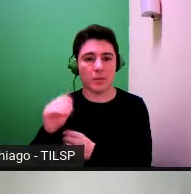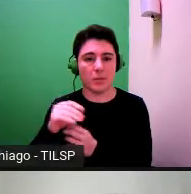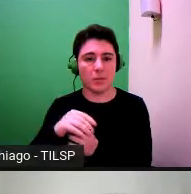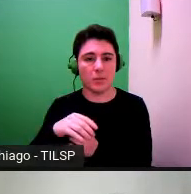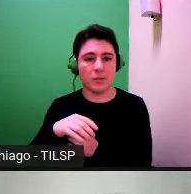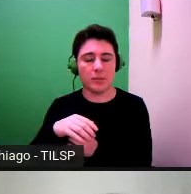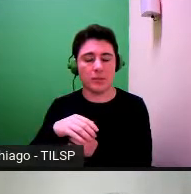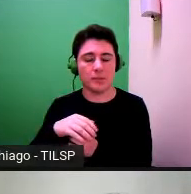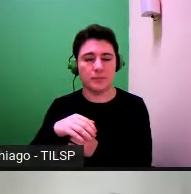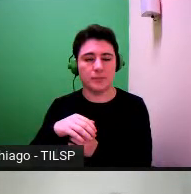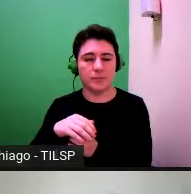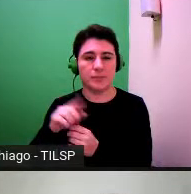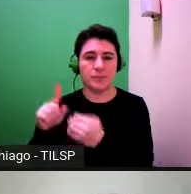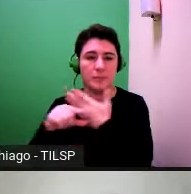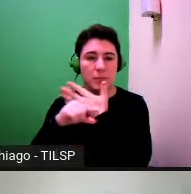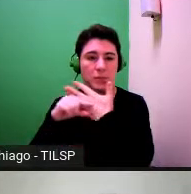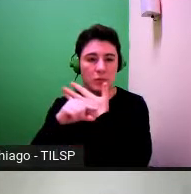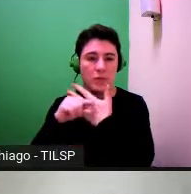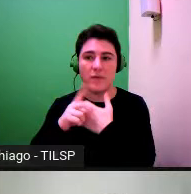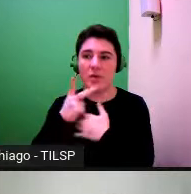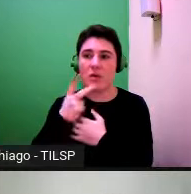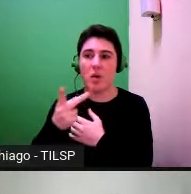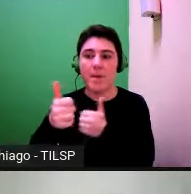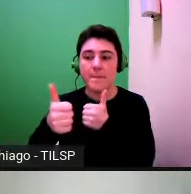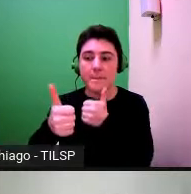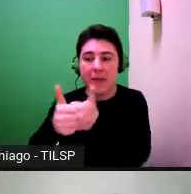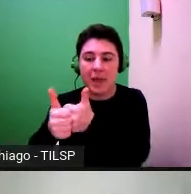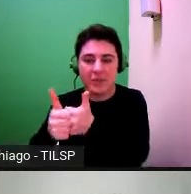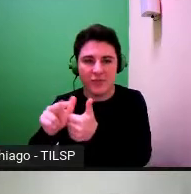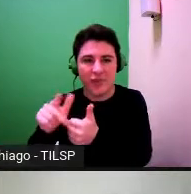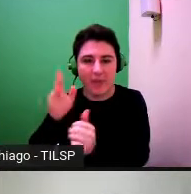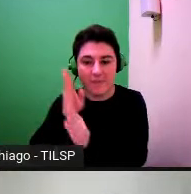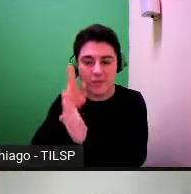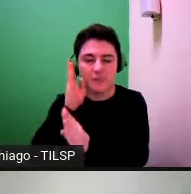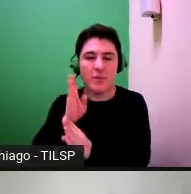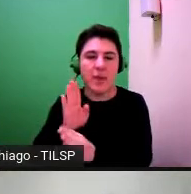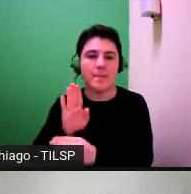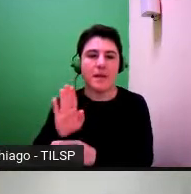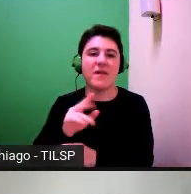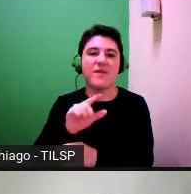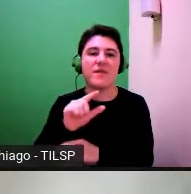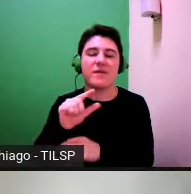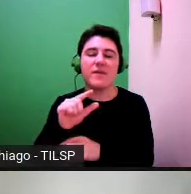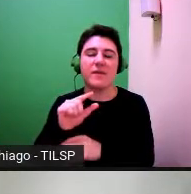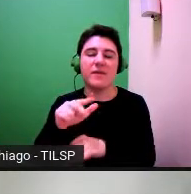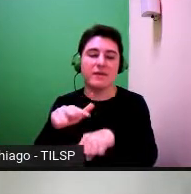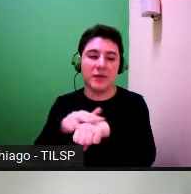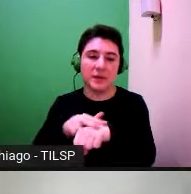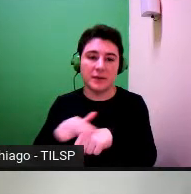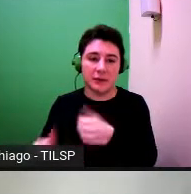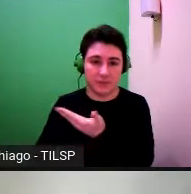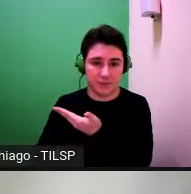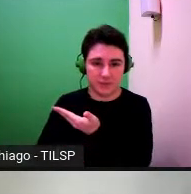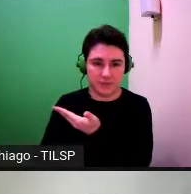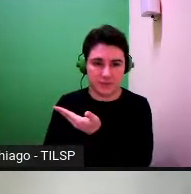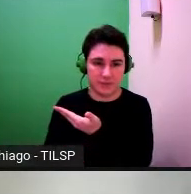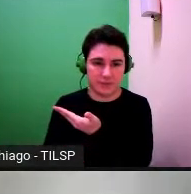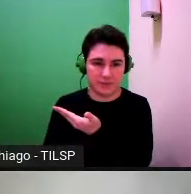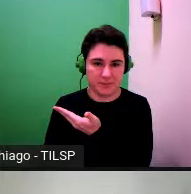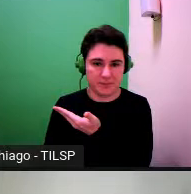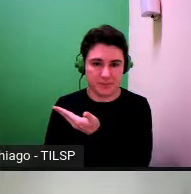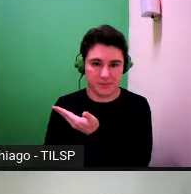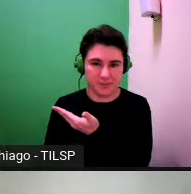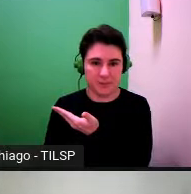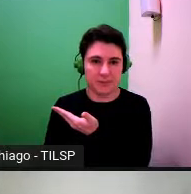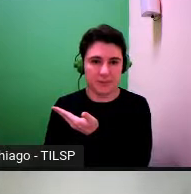o autor diz que está muito perto e destaquei a verde para o astrofísico francês portanto estamos no